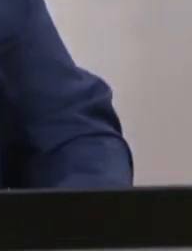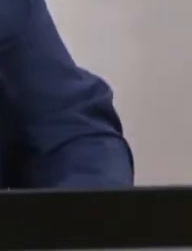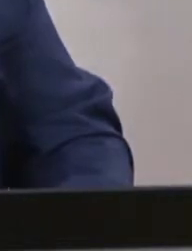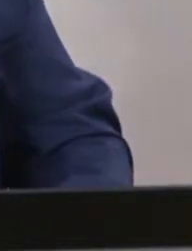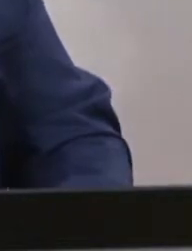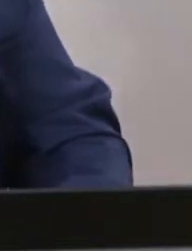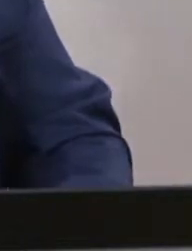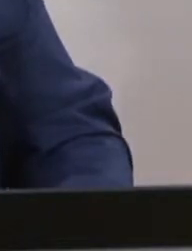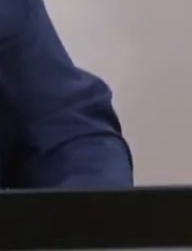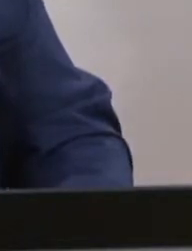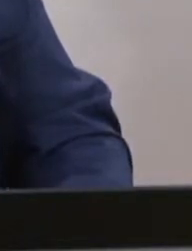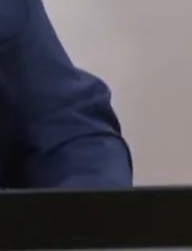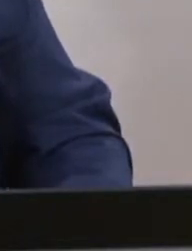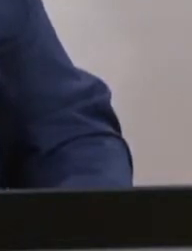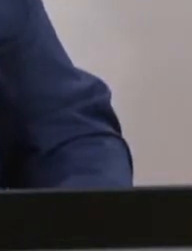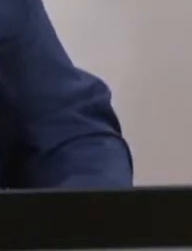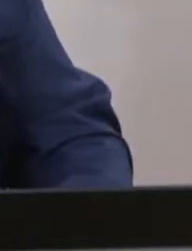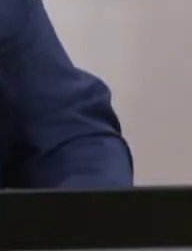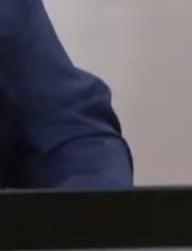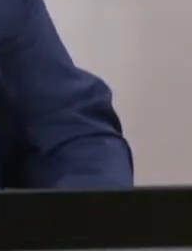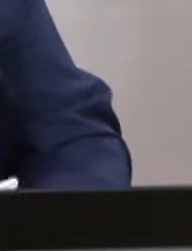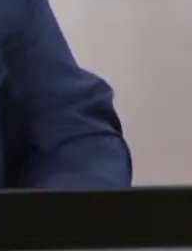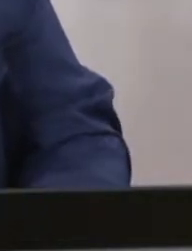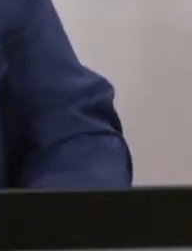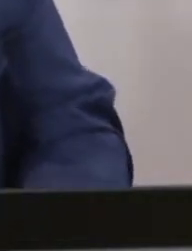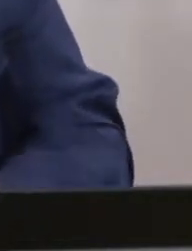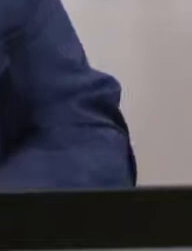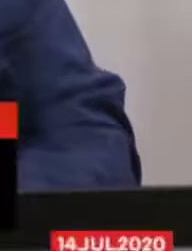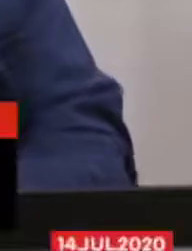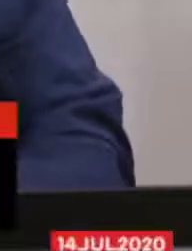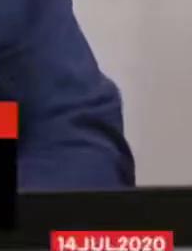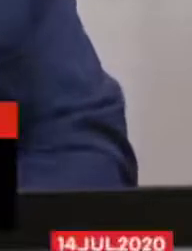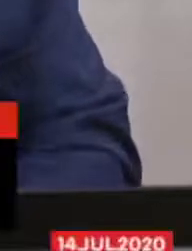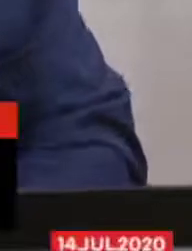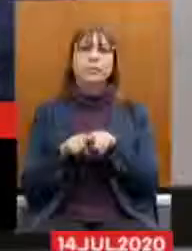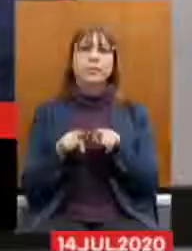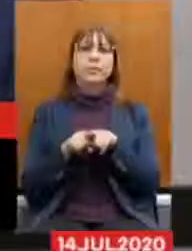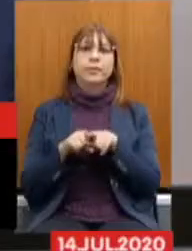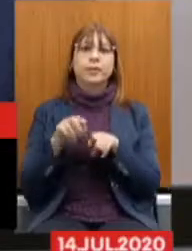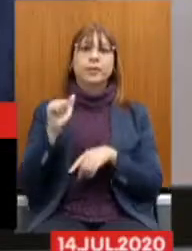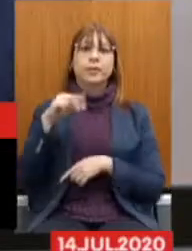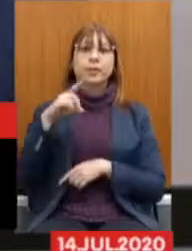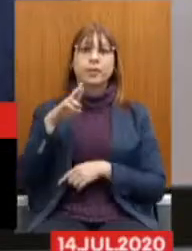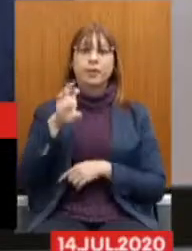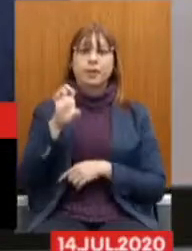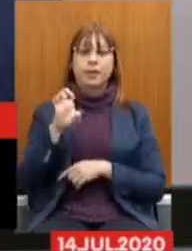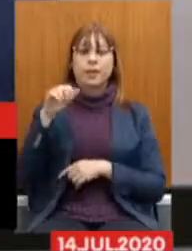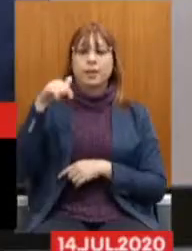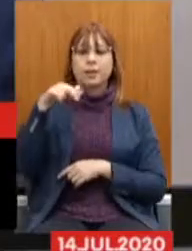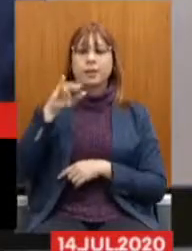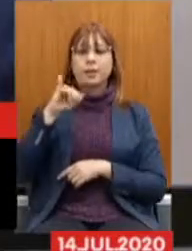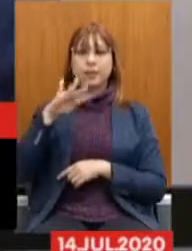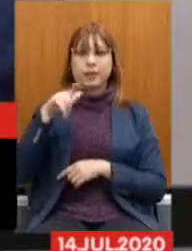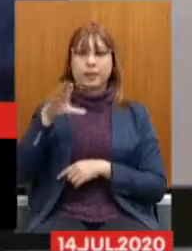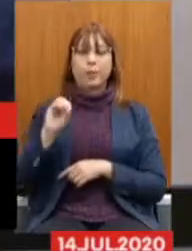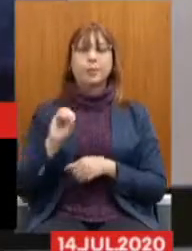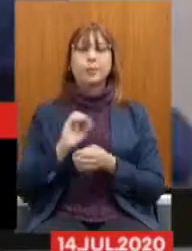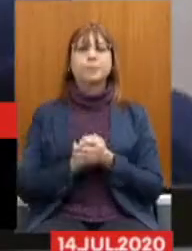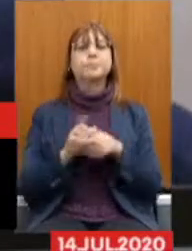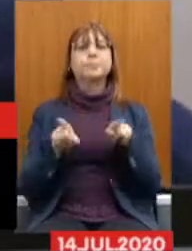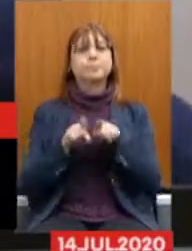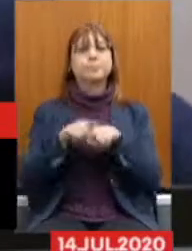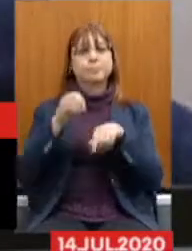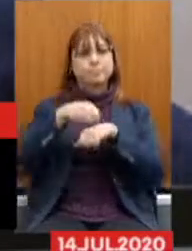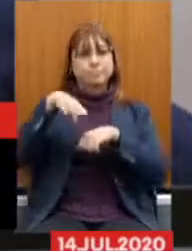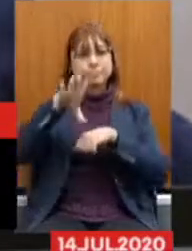Zé Reis e, repito mais uma vez, André Quintão. Quero também comunicar